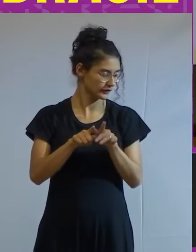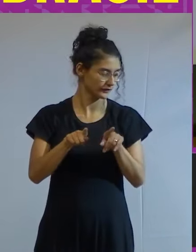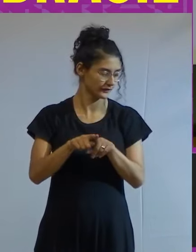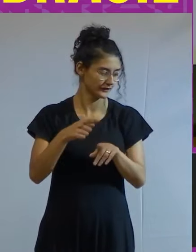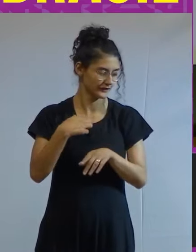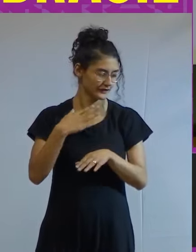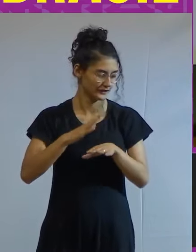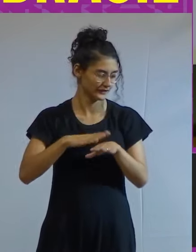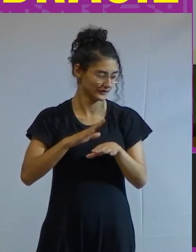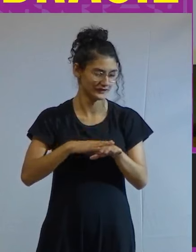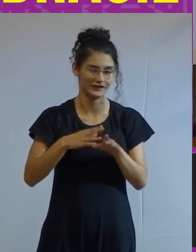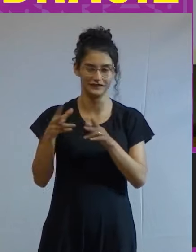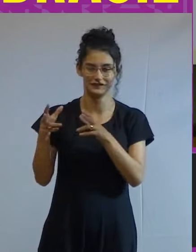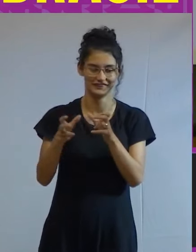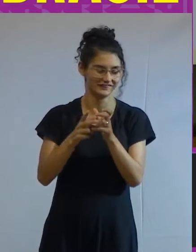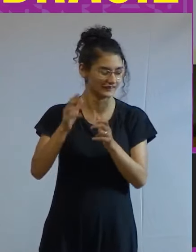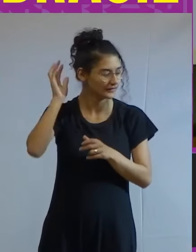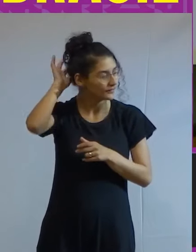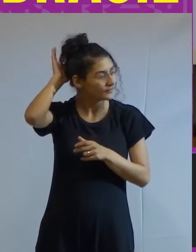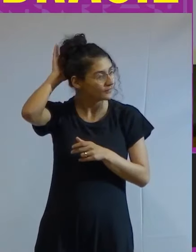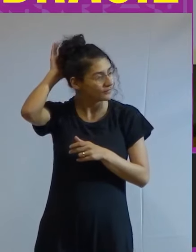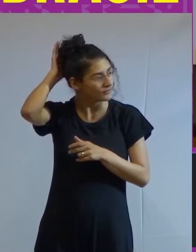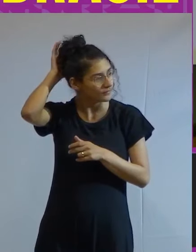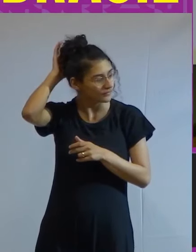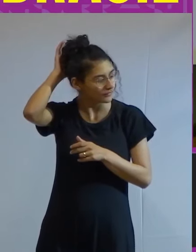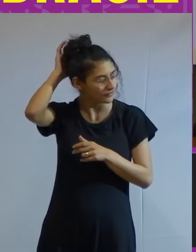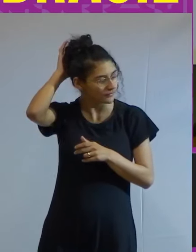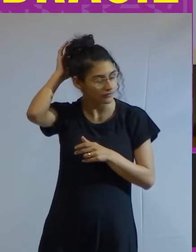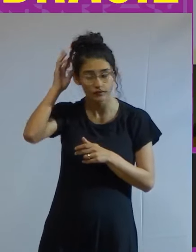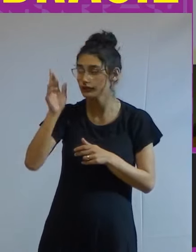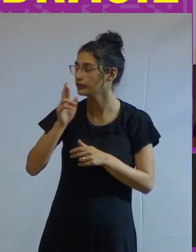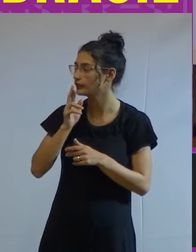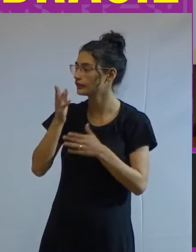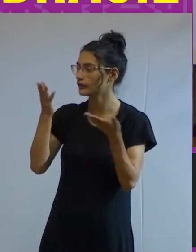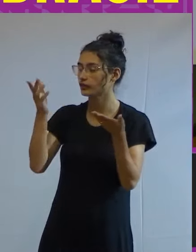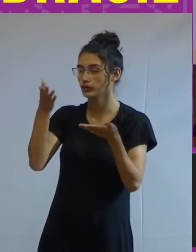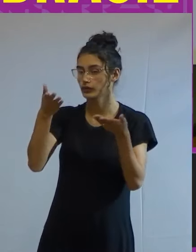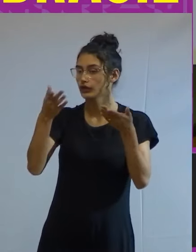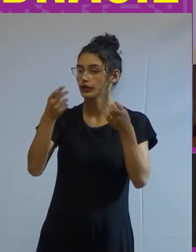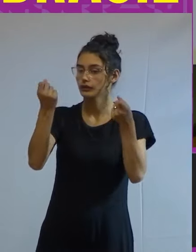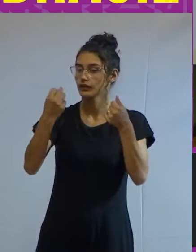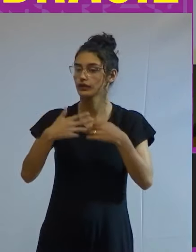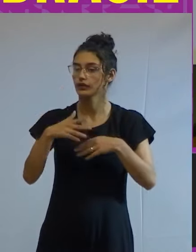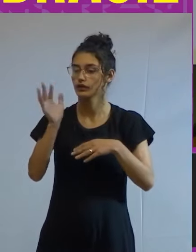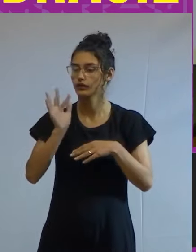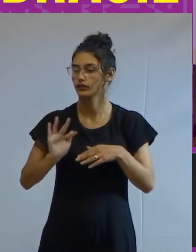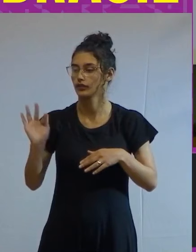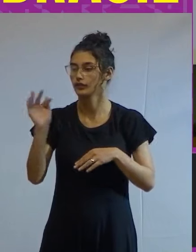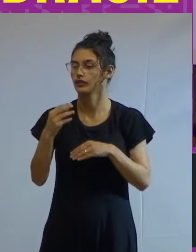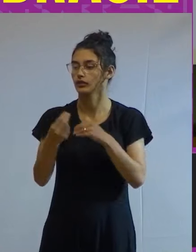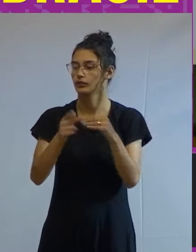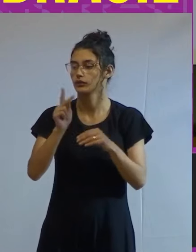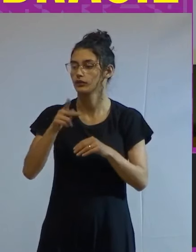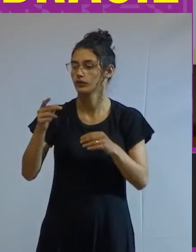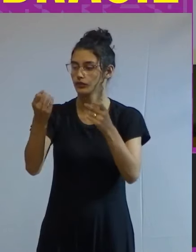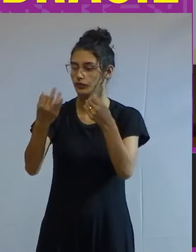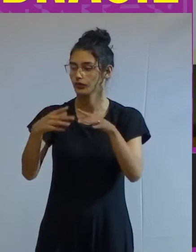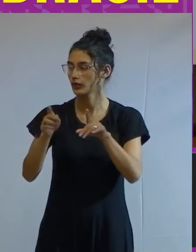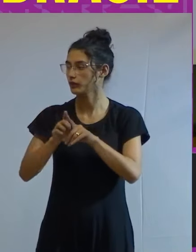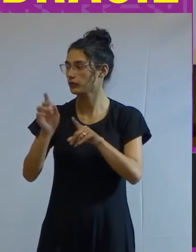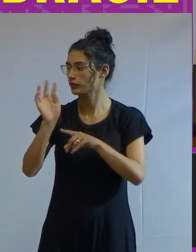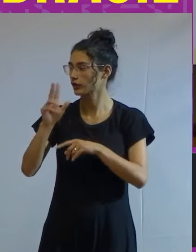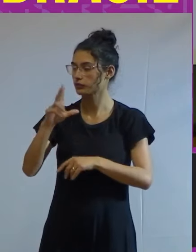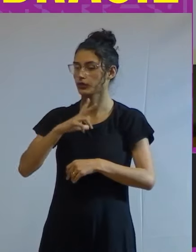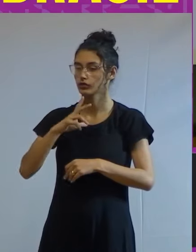faço nessa análise respondendo a sua bom falando sobre universidade como a professora comentou a universidade